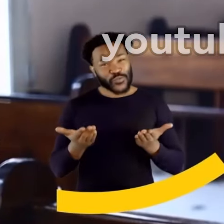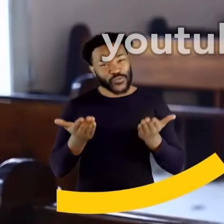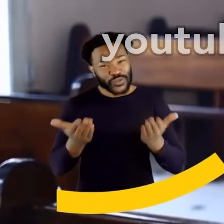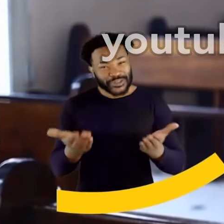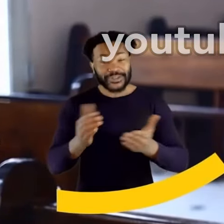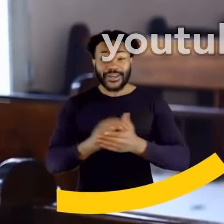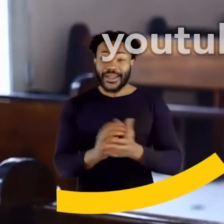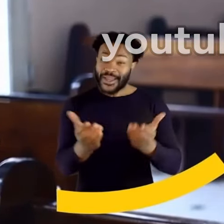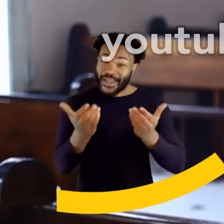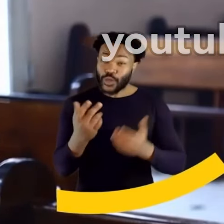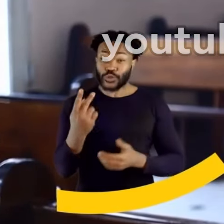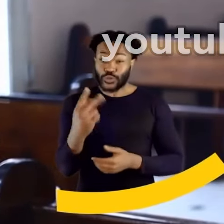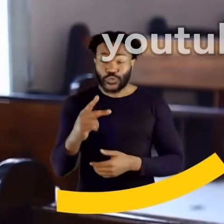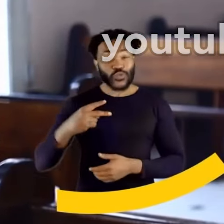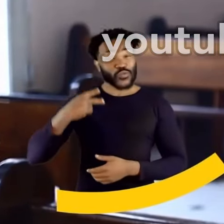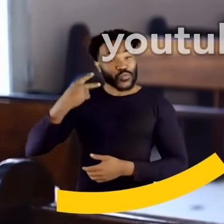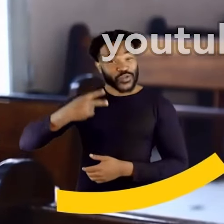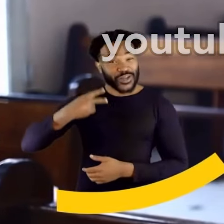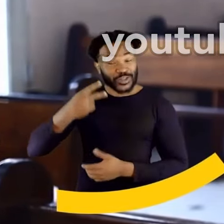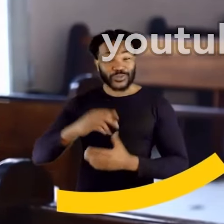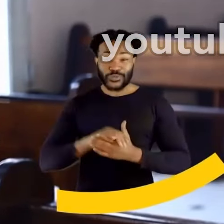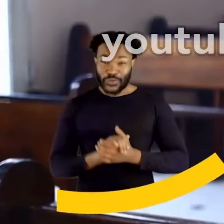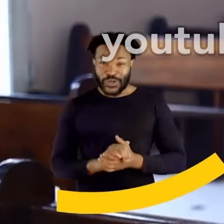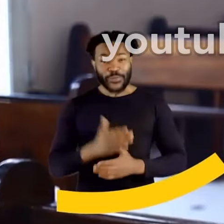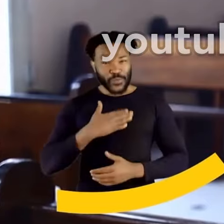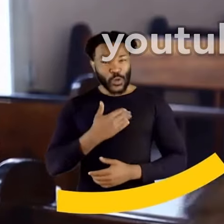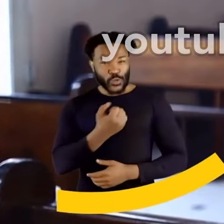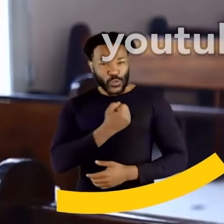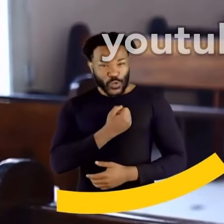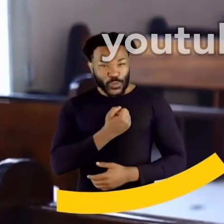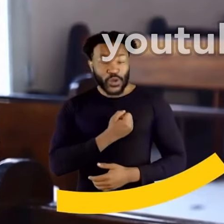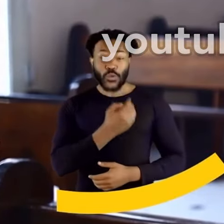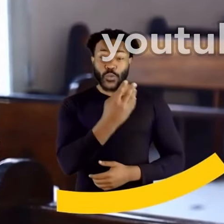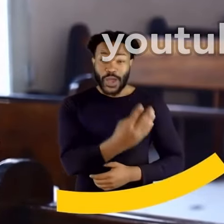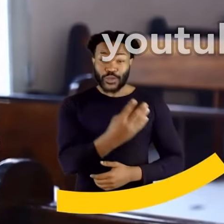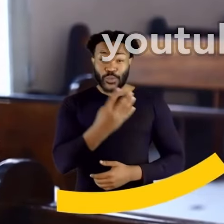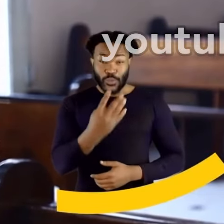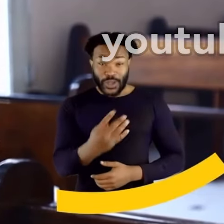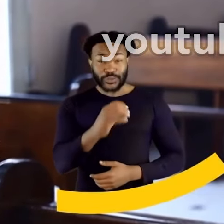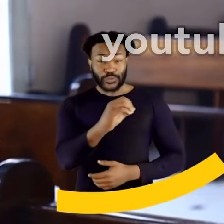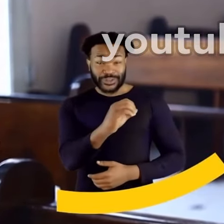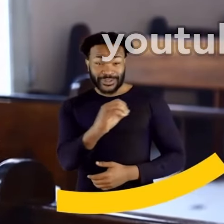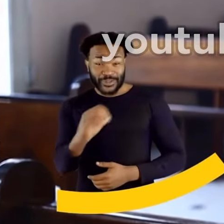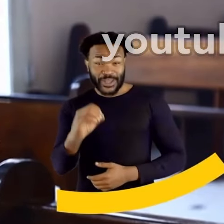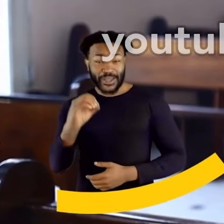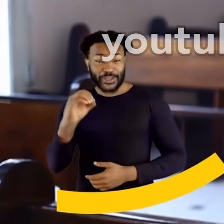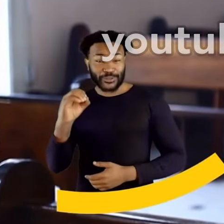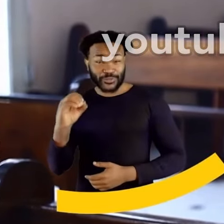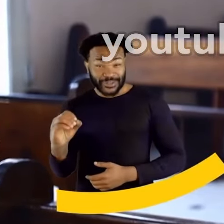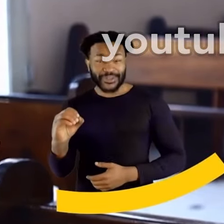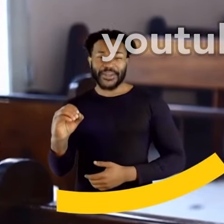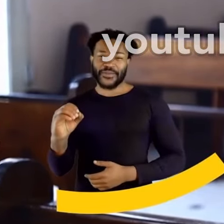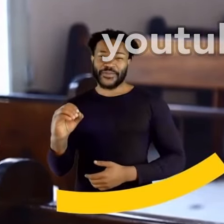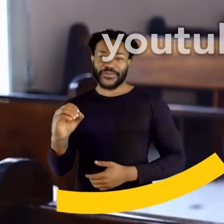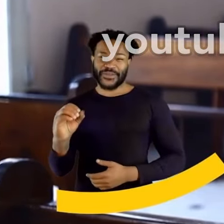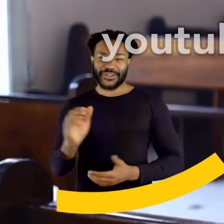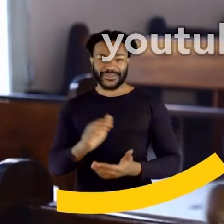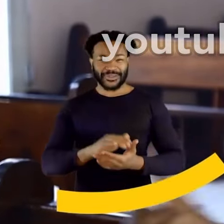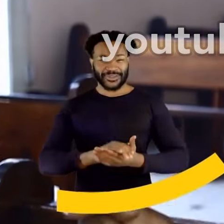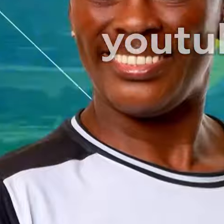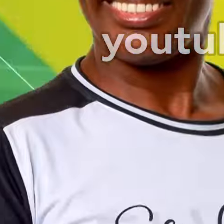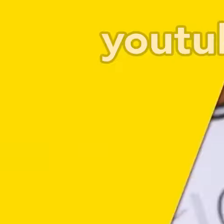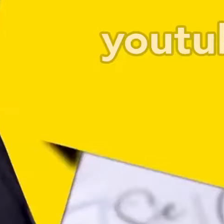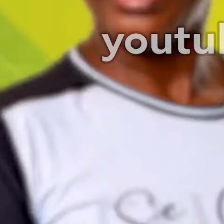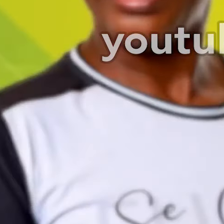por você. Quero ser a sua vereadora. O meu número é 44-000.